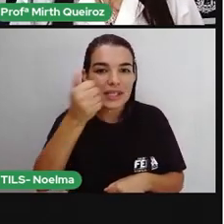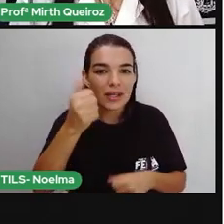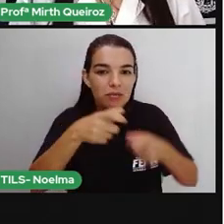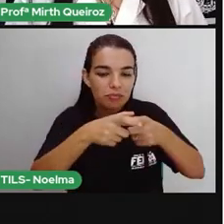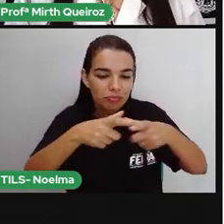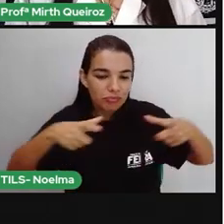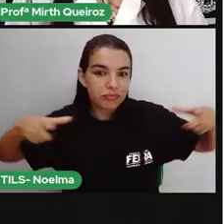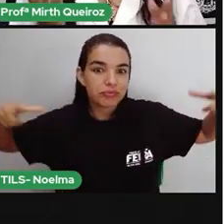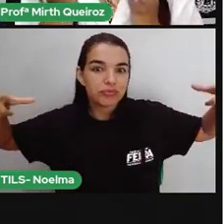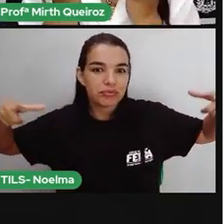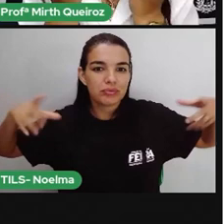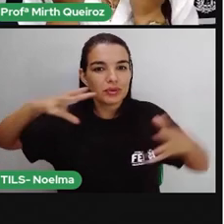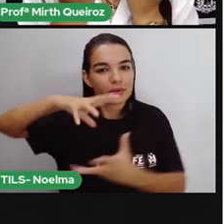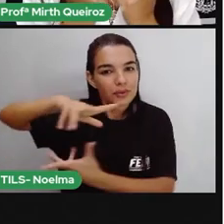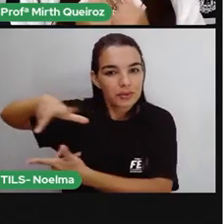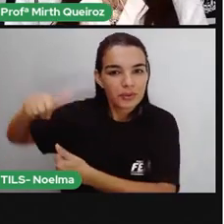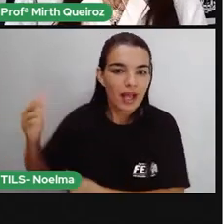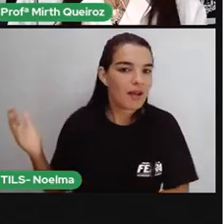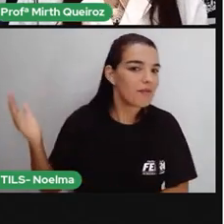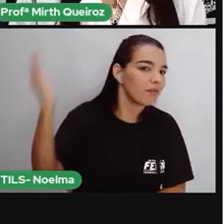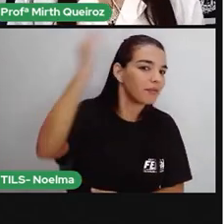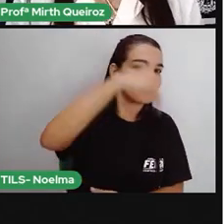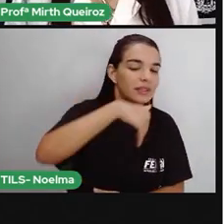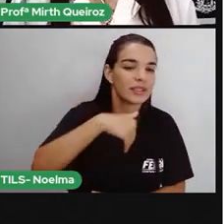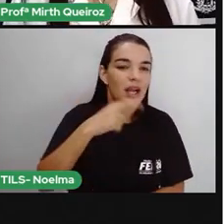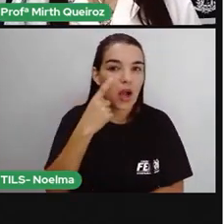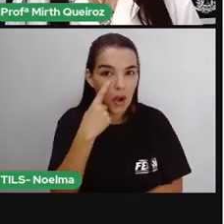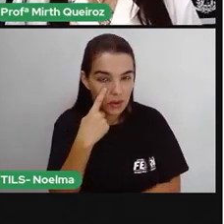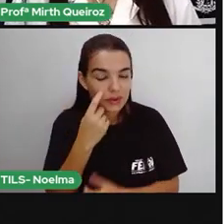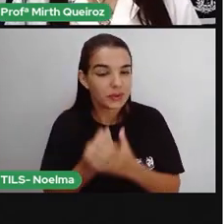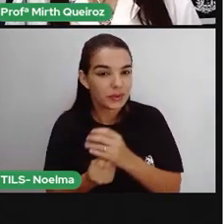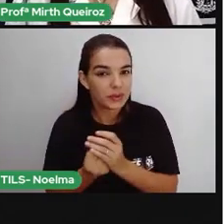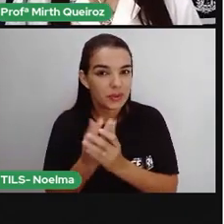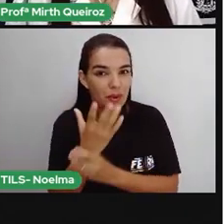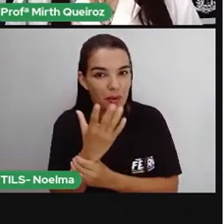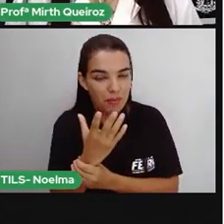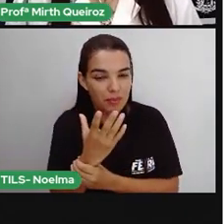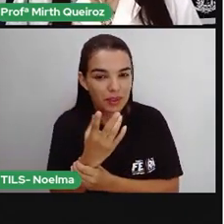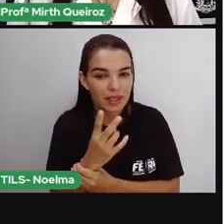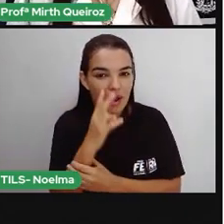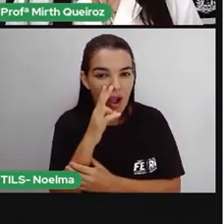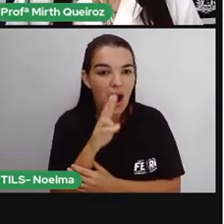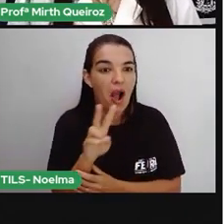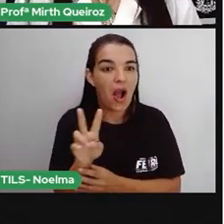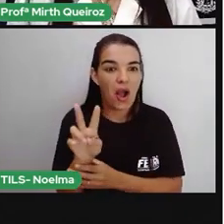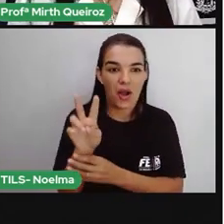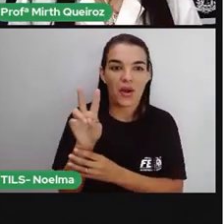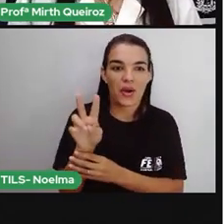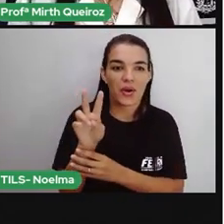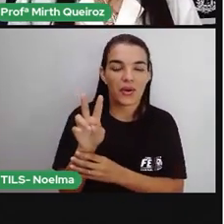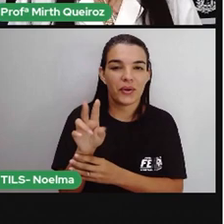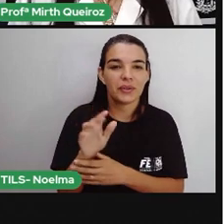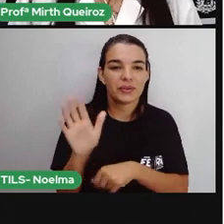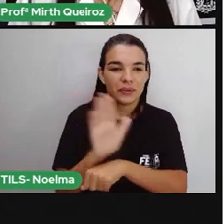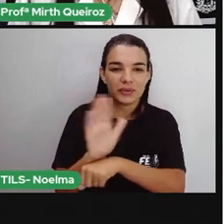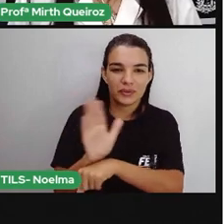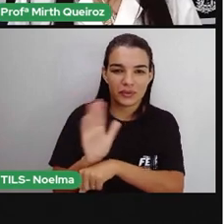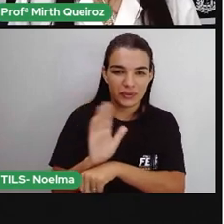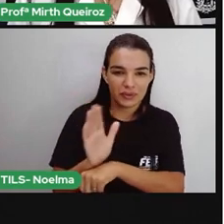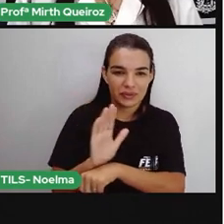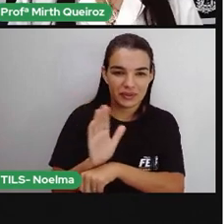mundo. Então, venha comigo, venha descobrir esse bioma que abriga uma rica biodiversidade de espécies